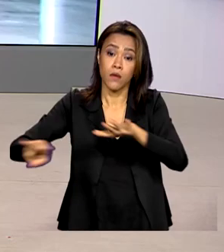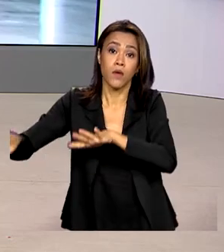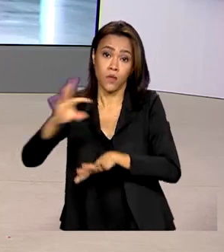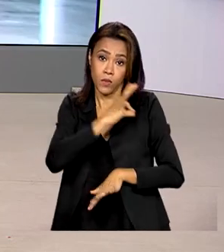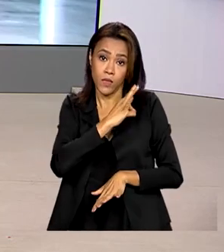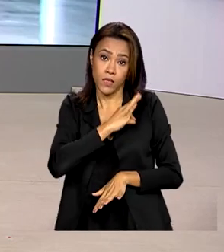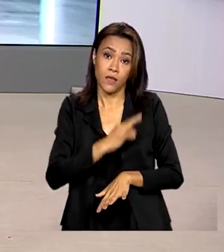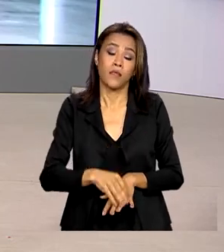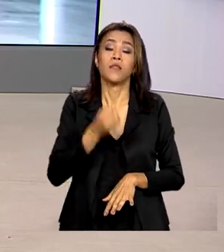informações. Bom trabalho pra você. trabalho você.